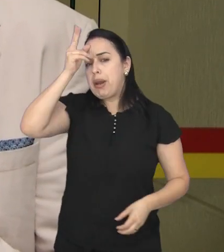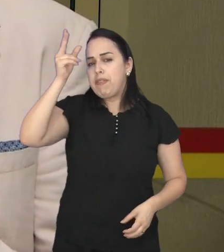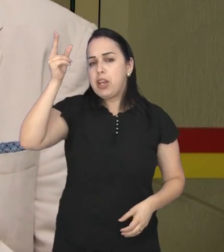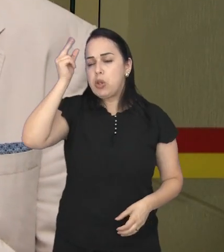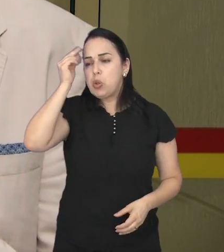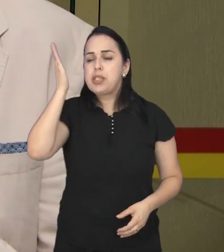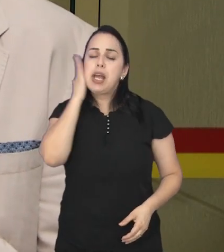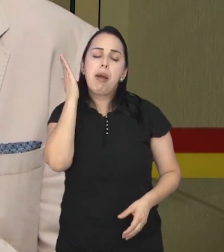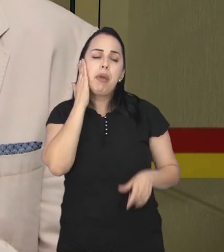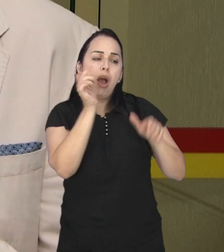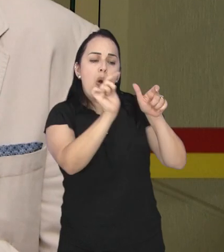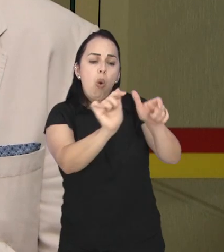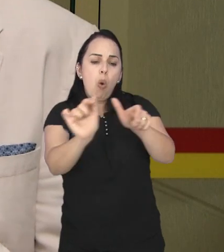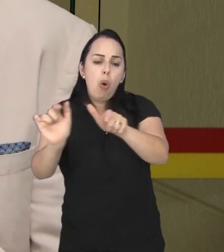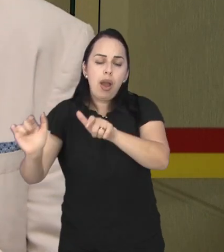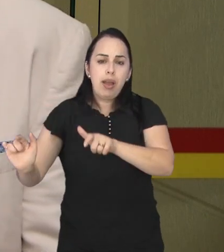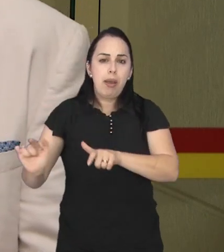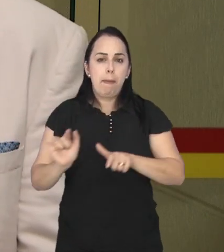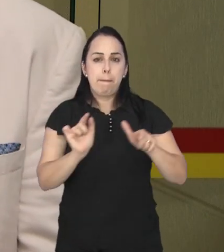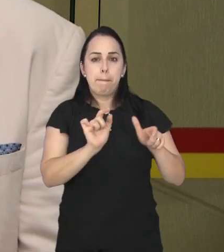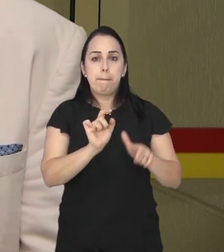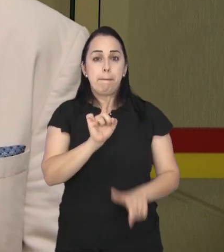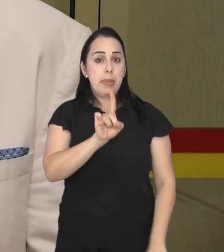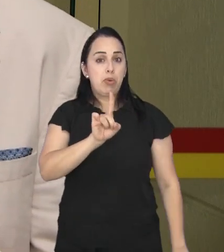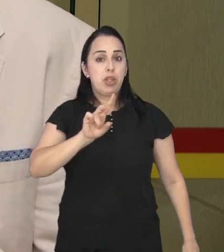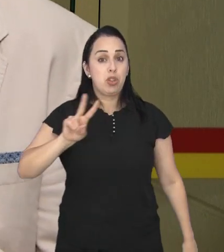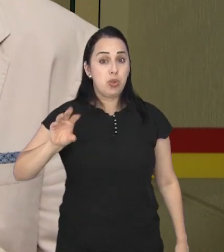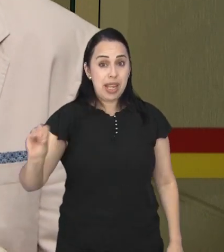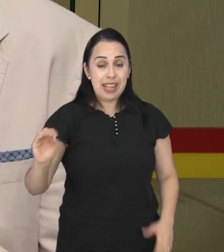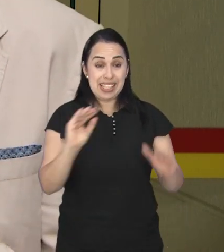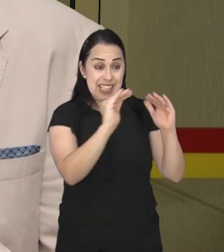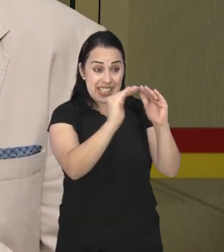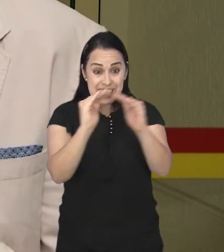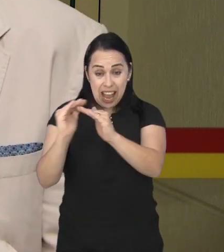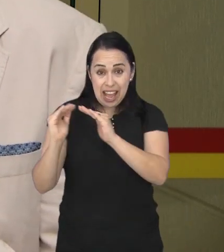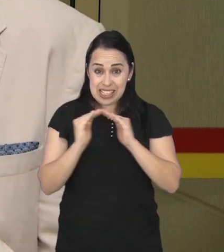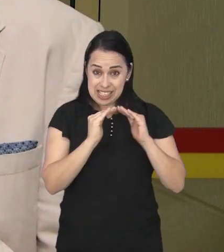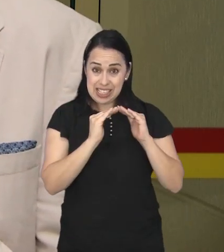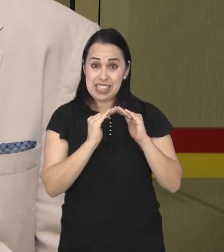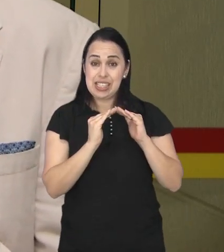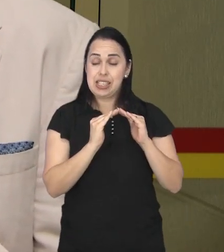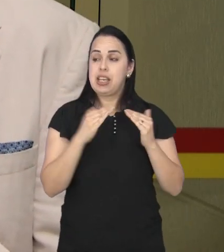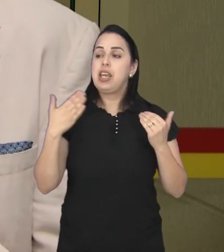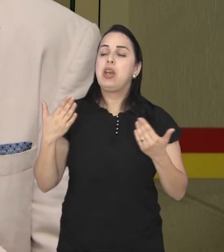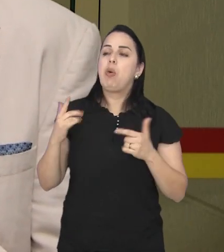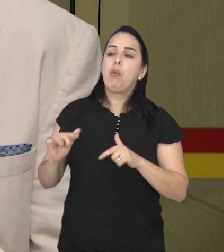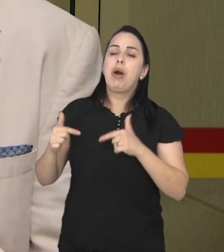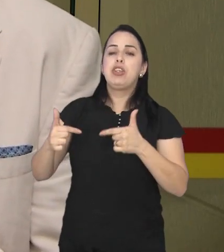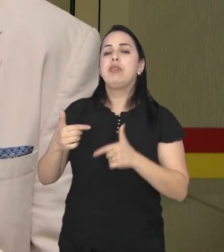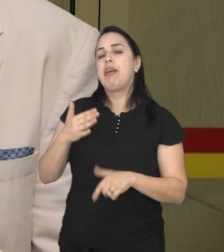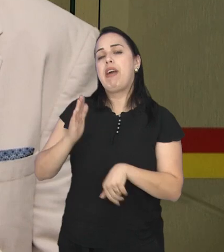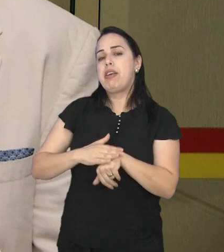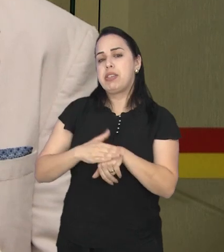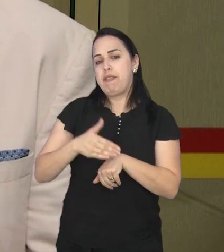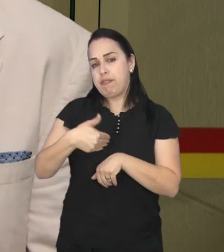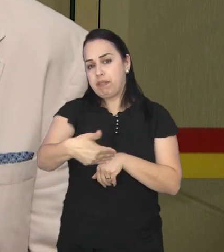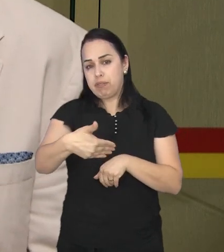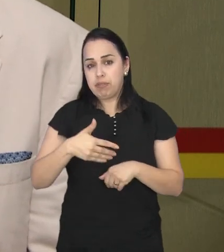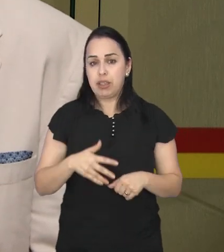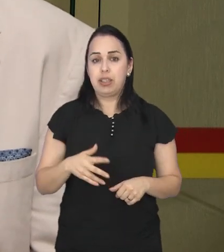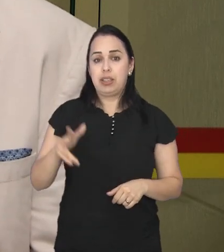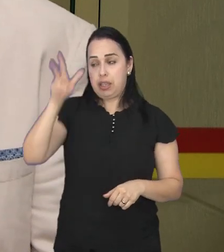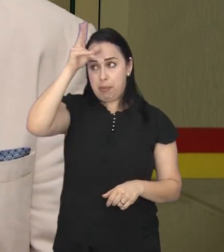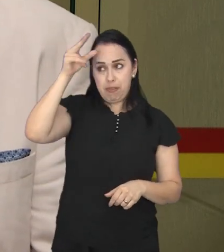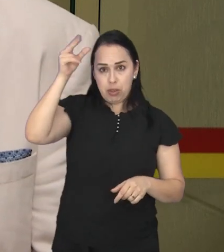prefeitura está reconhecendo todas essas áreas de risco dessas 1.250 casas para quais ações serão tomadas. E a